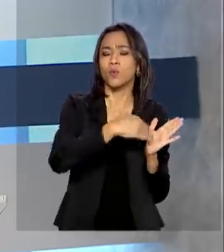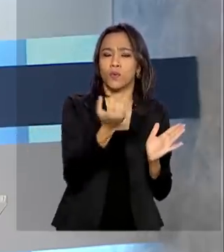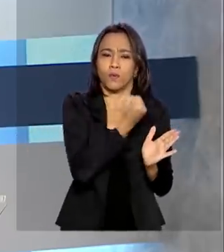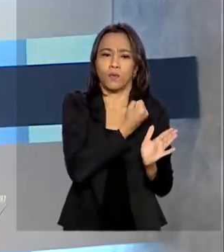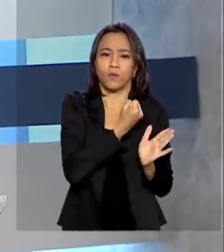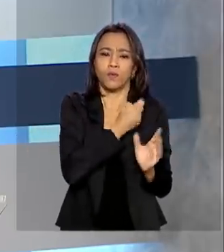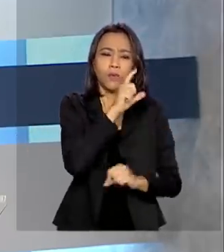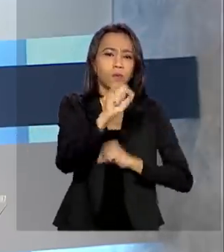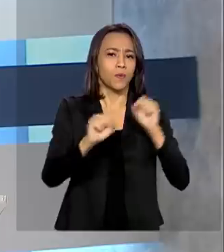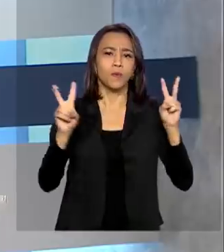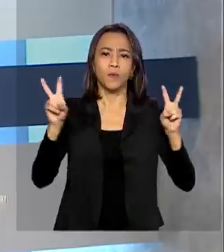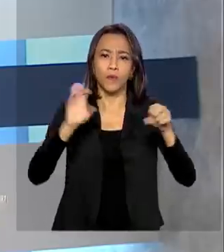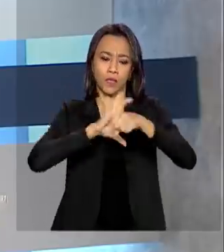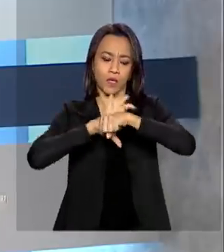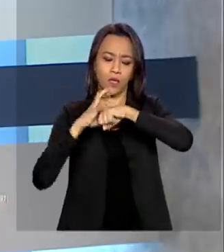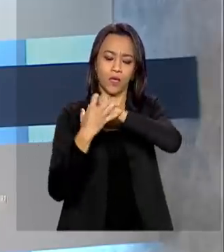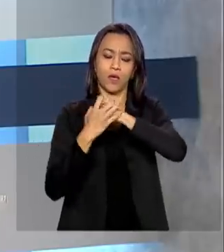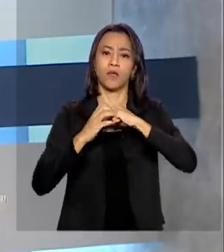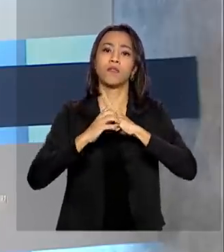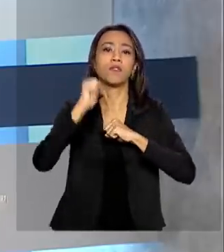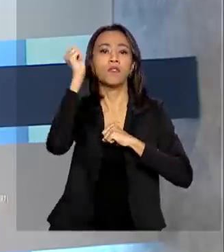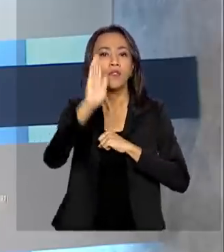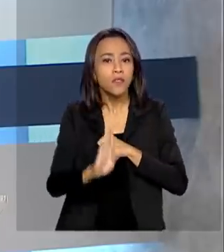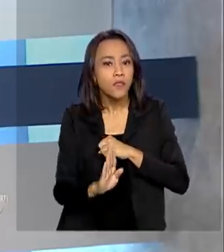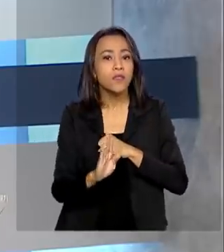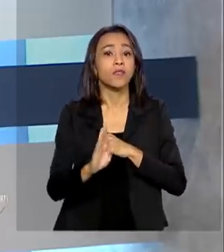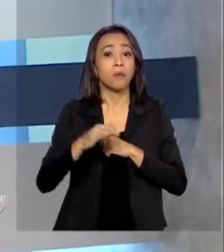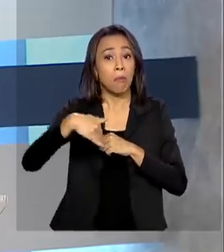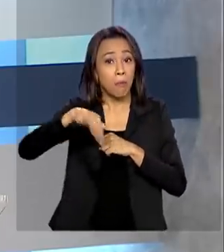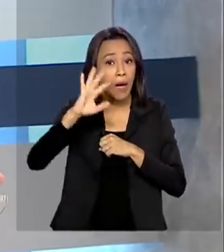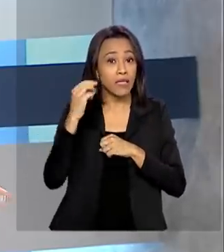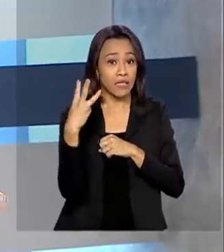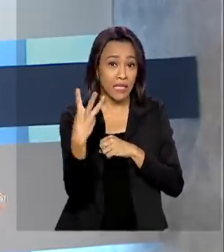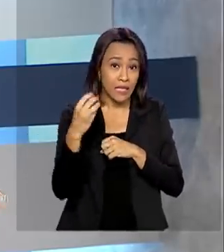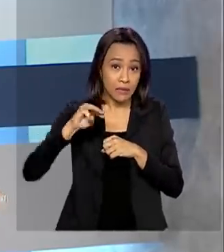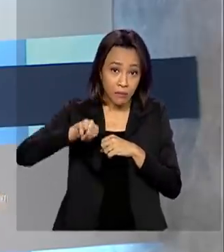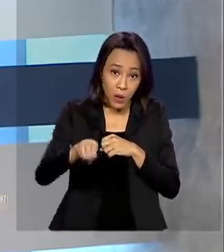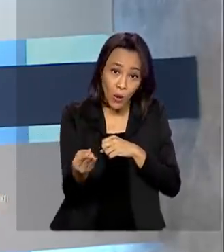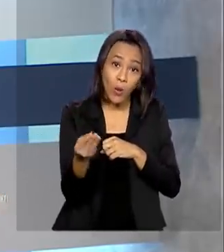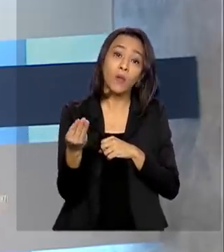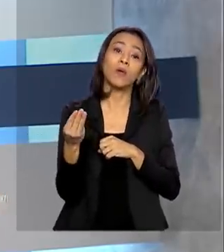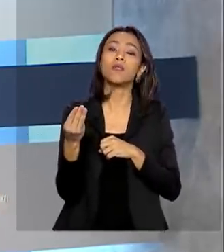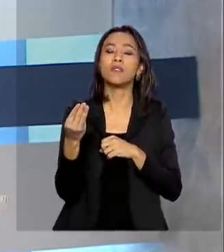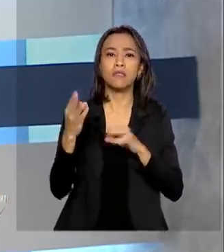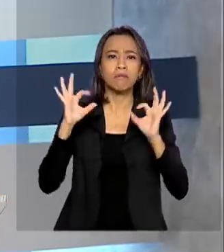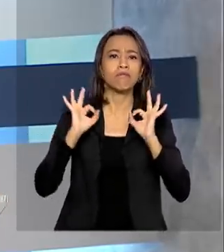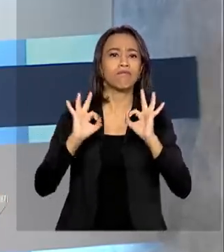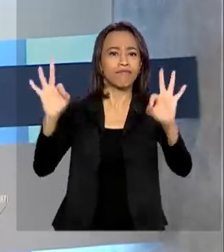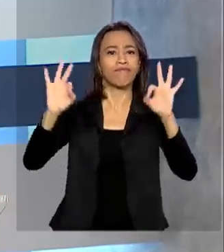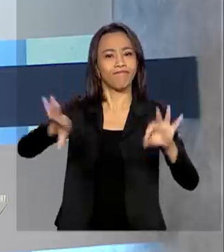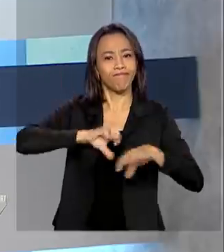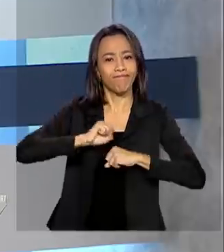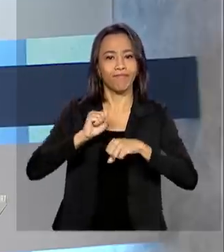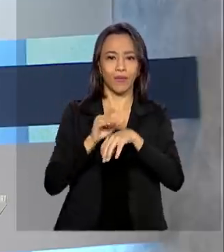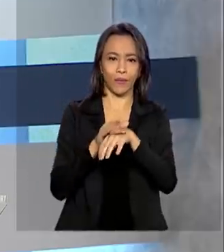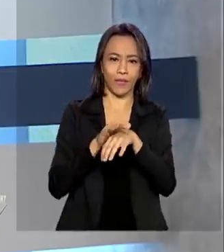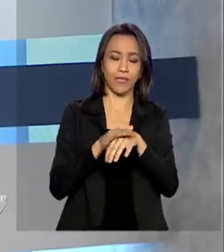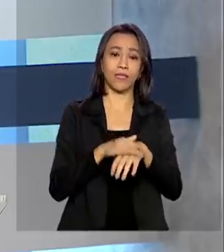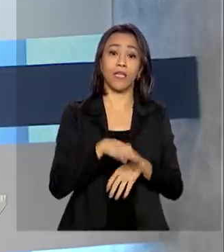Saúde sobre a Covid-19 no Brasil. Dos mais de 3 milhões de casos confirmados até o momento, 2